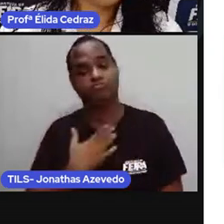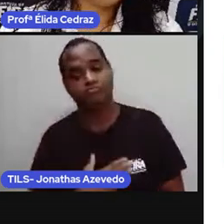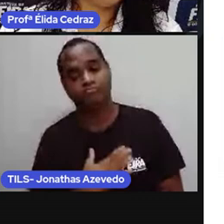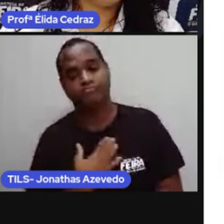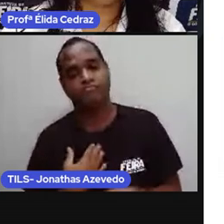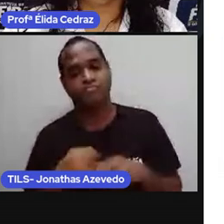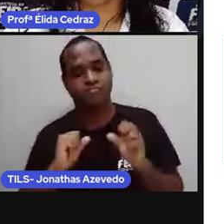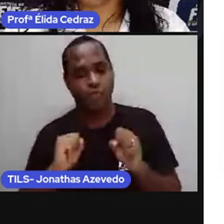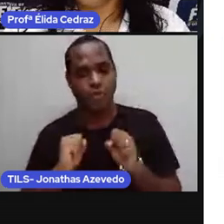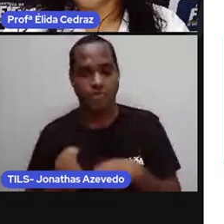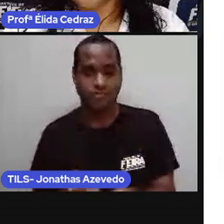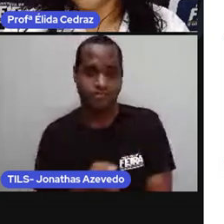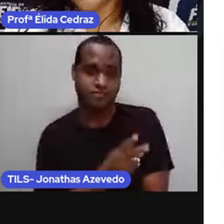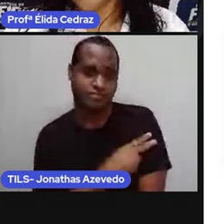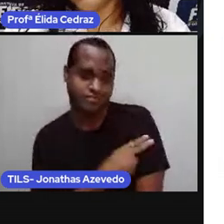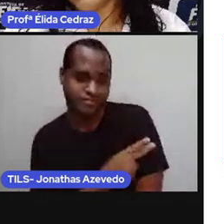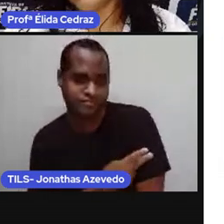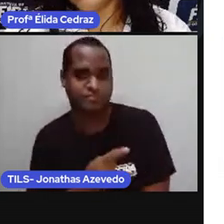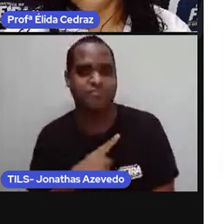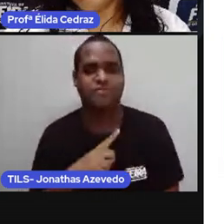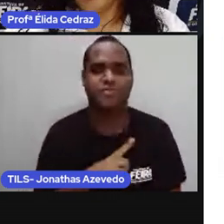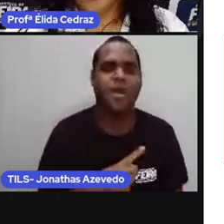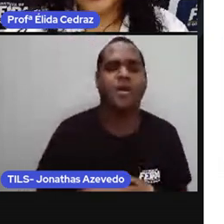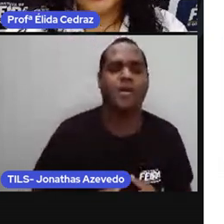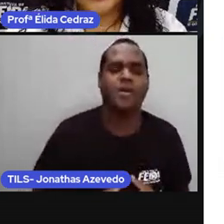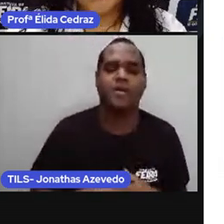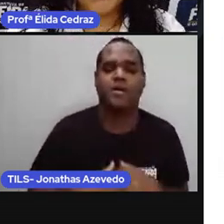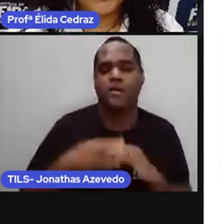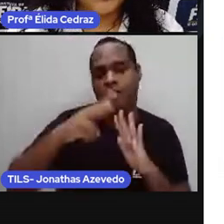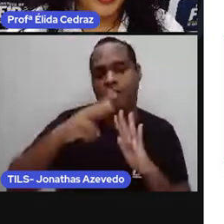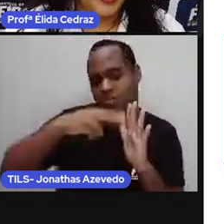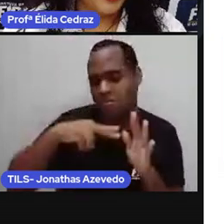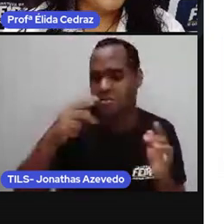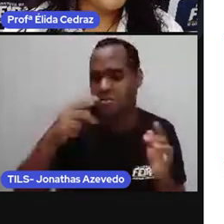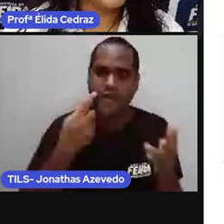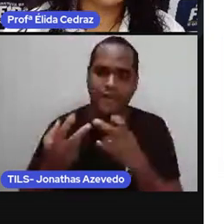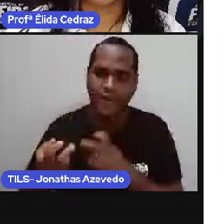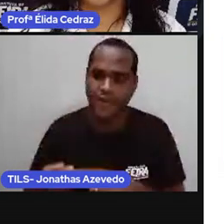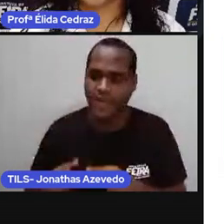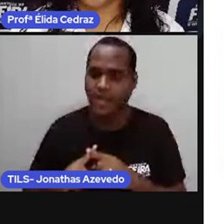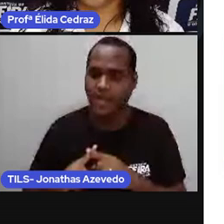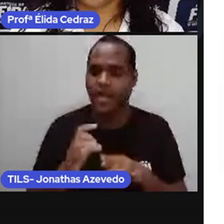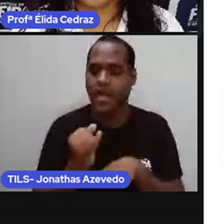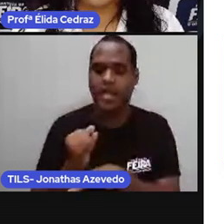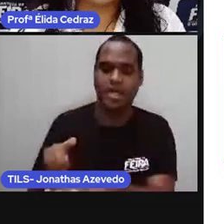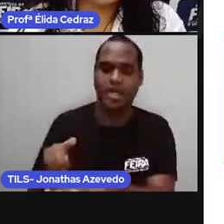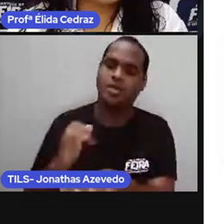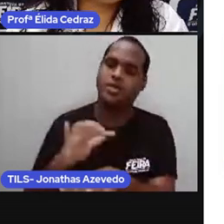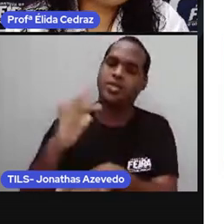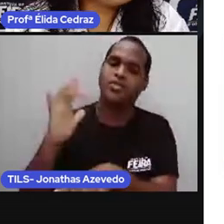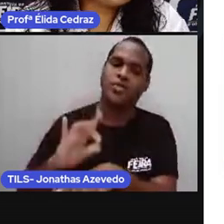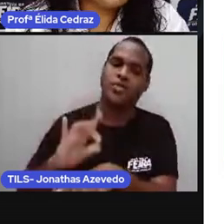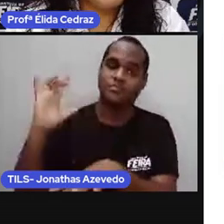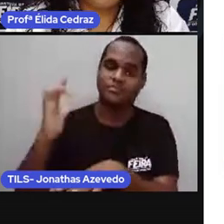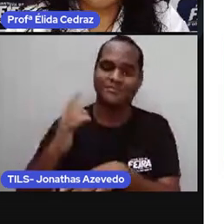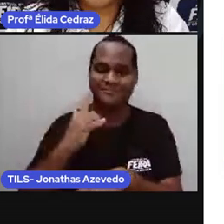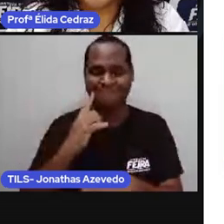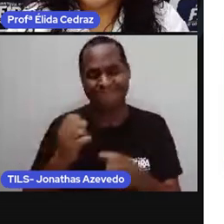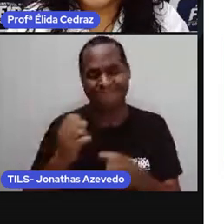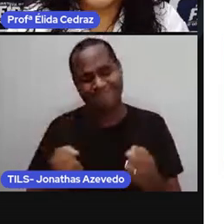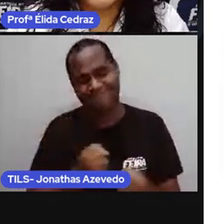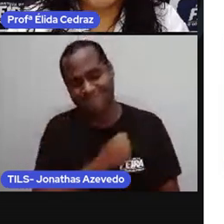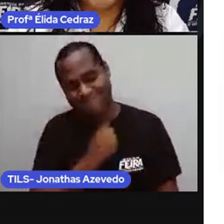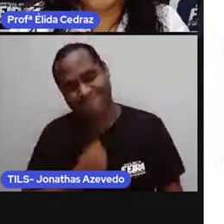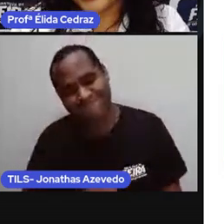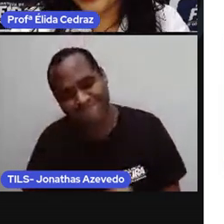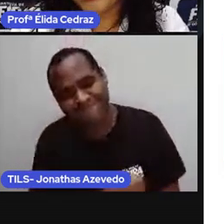No segundo ano, eu li o livro A Ilha do Tesouro e esse livro me marcou,